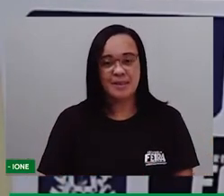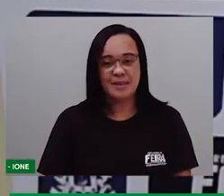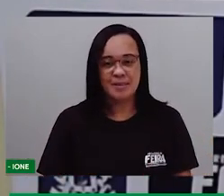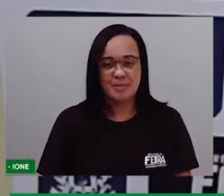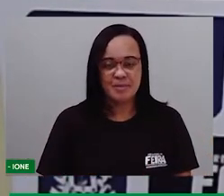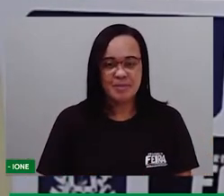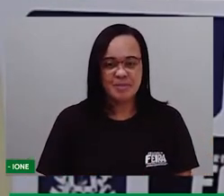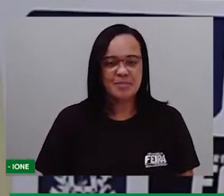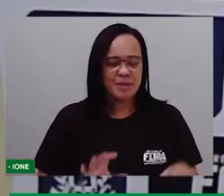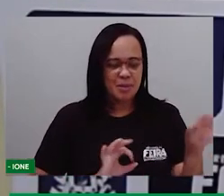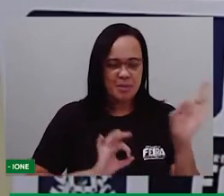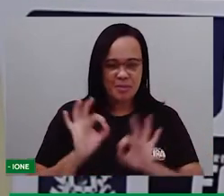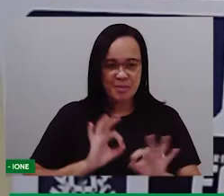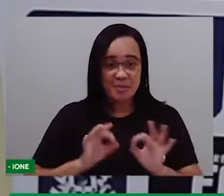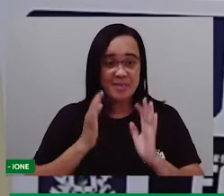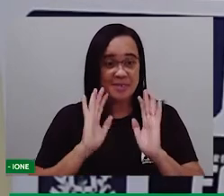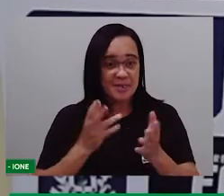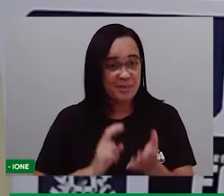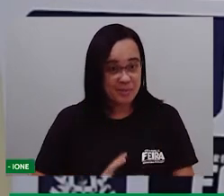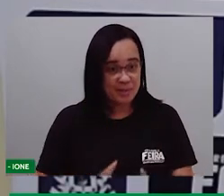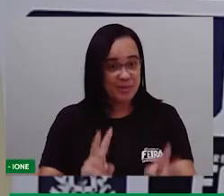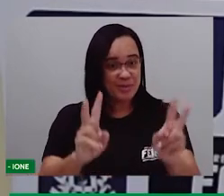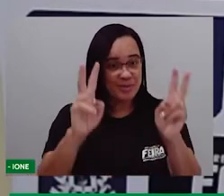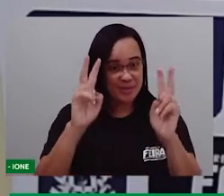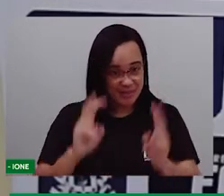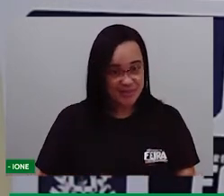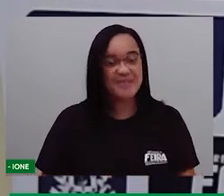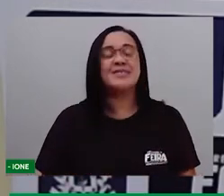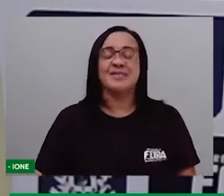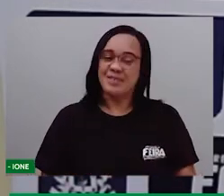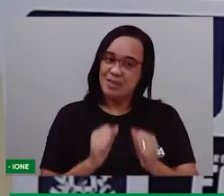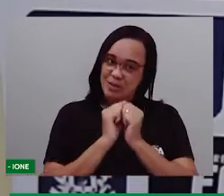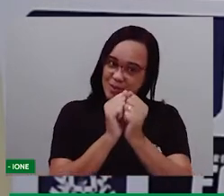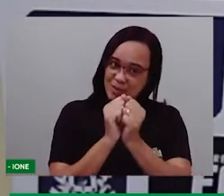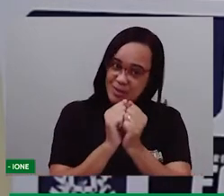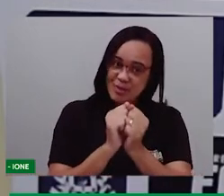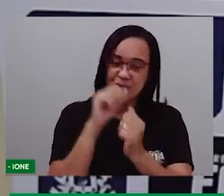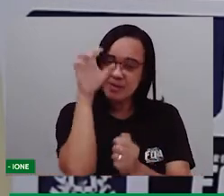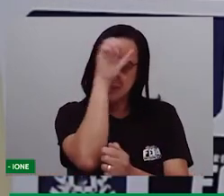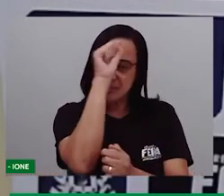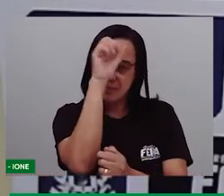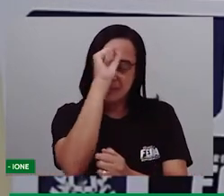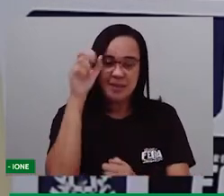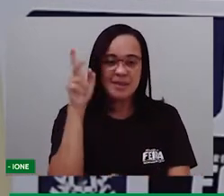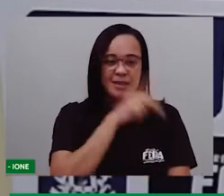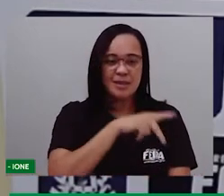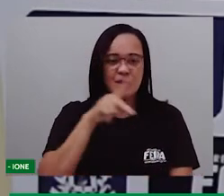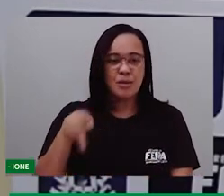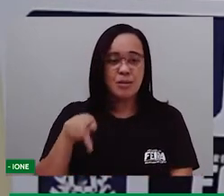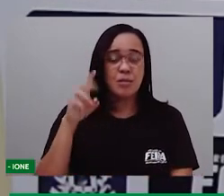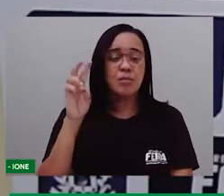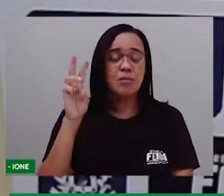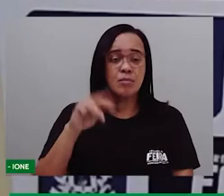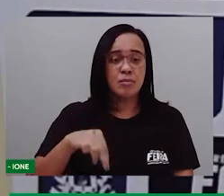preparadas para continuar aprendendo comigo, Pró-Racela? Então, vamos lá!